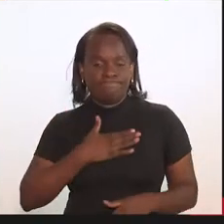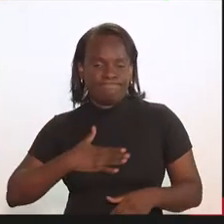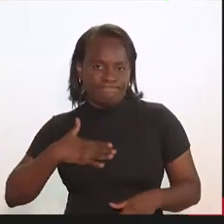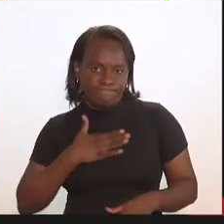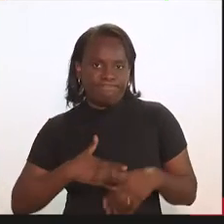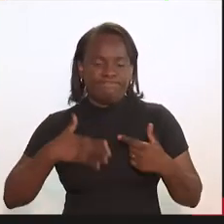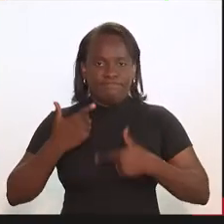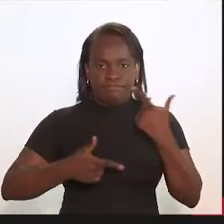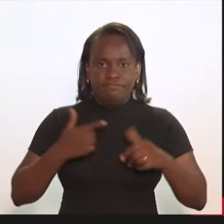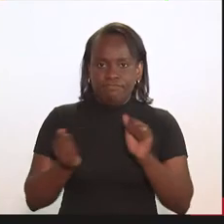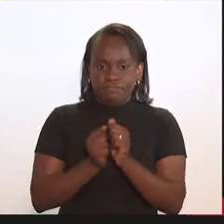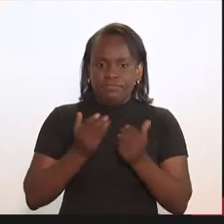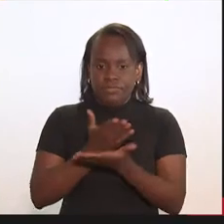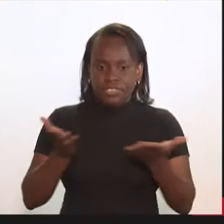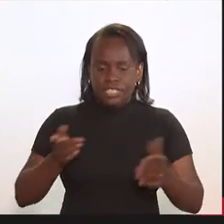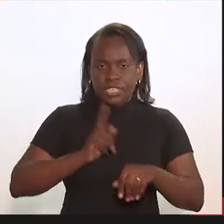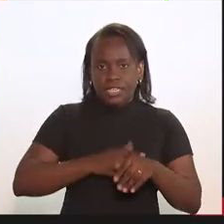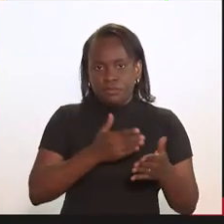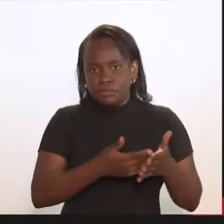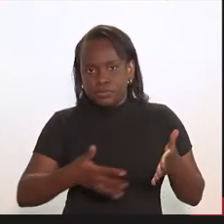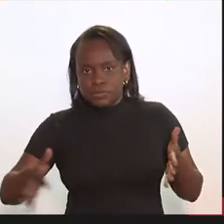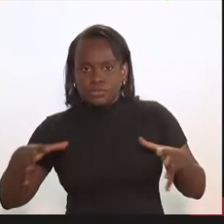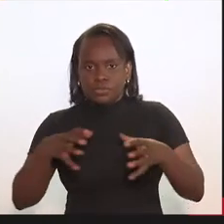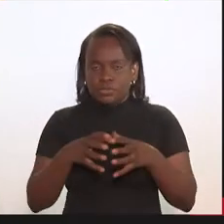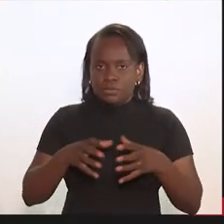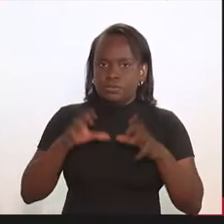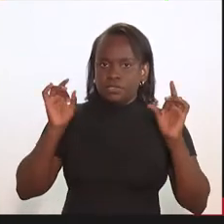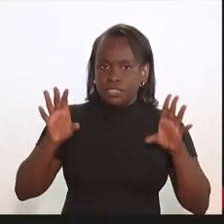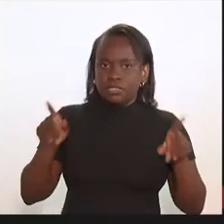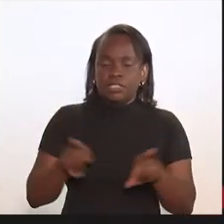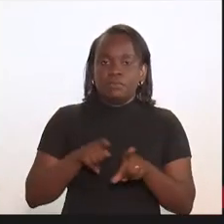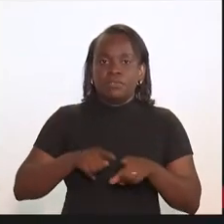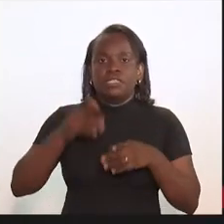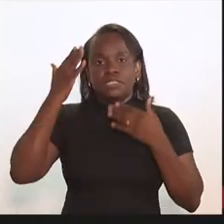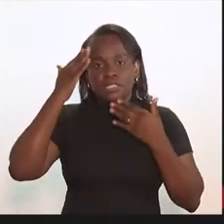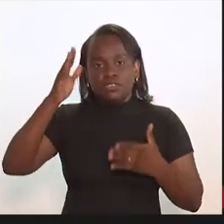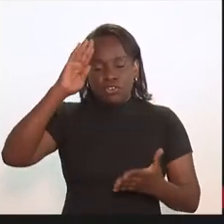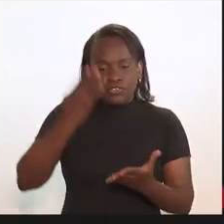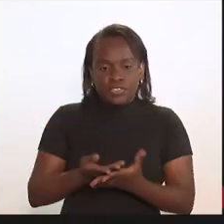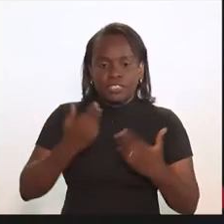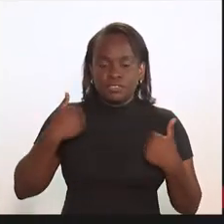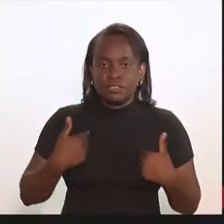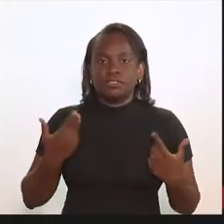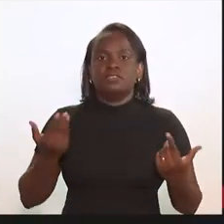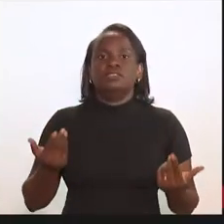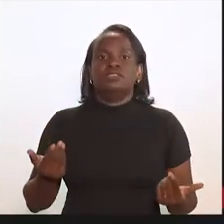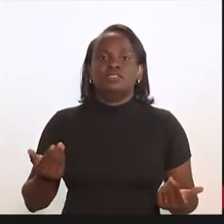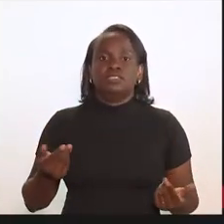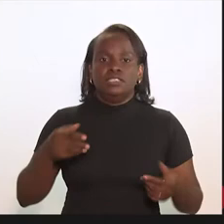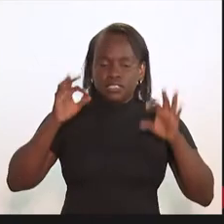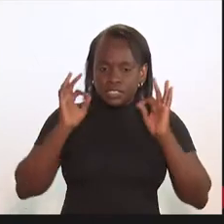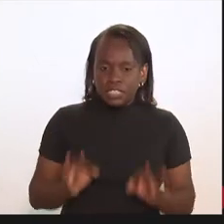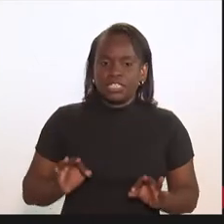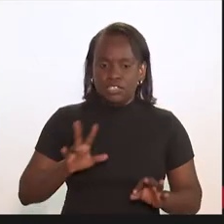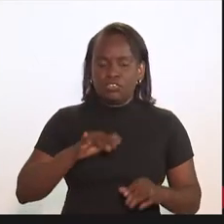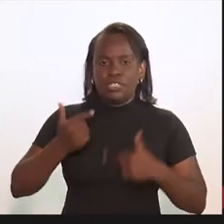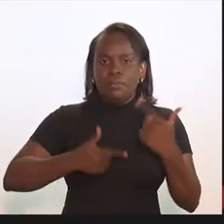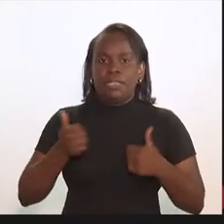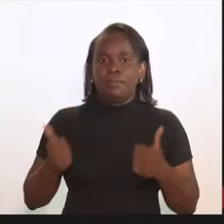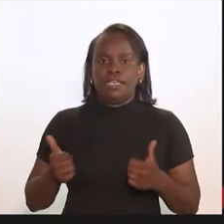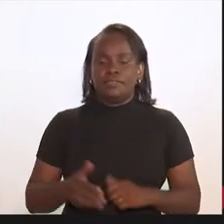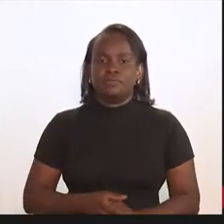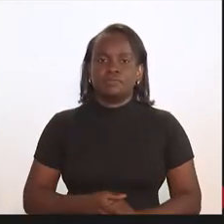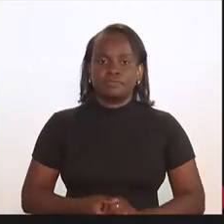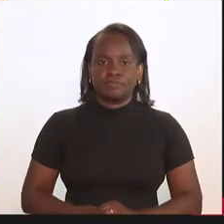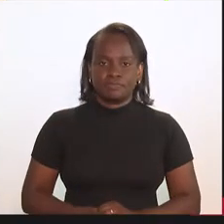que foi um prazer estar trabalhando com vocês ao longo desse período na comissão e mais uma vez agradecer a confiança de todos vocês e tenho certeza que a vai fazer um belo